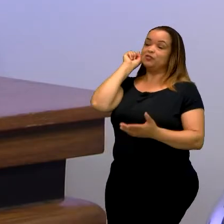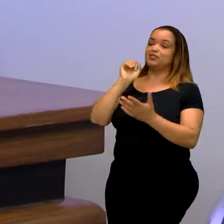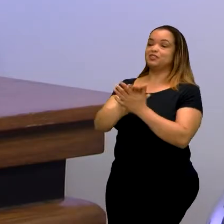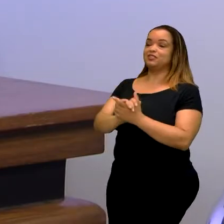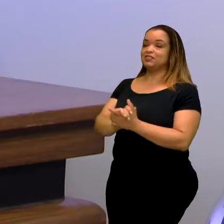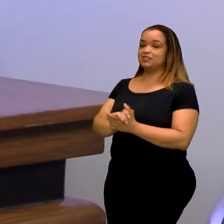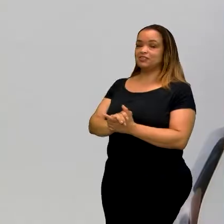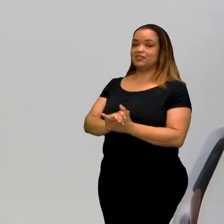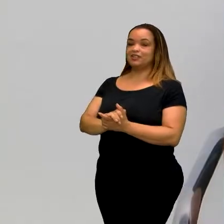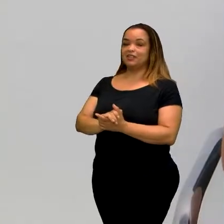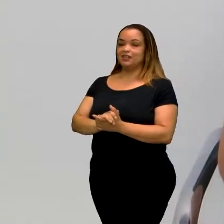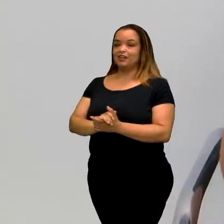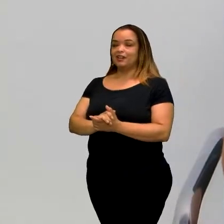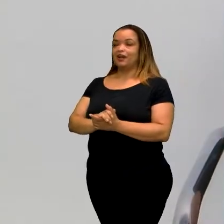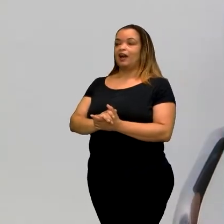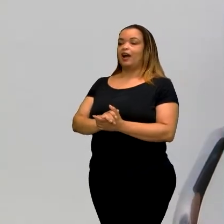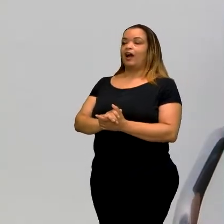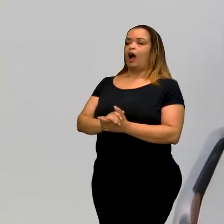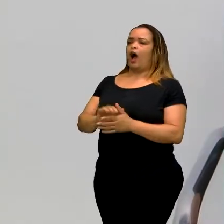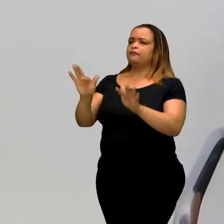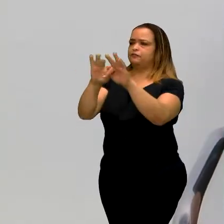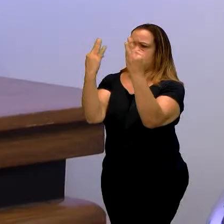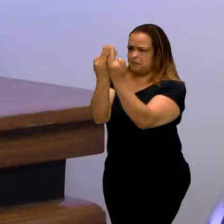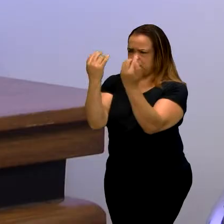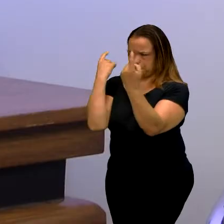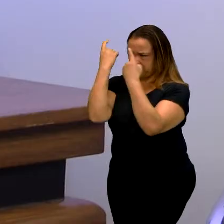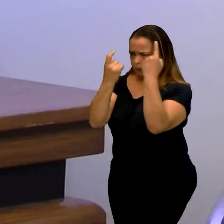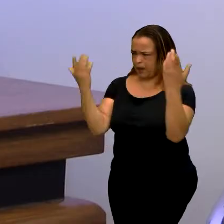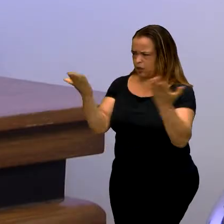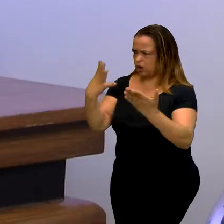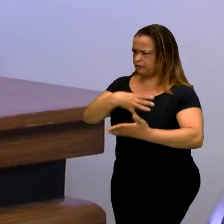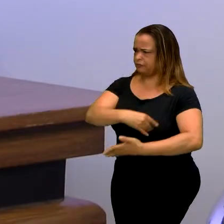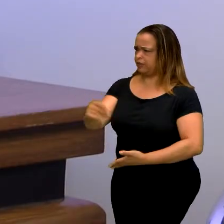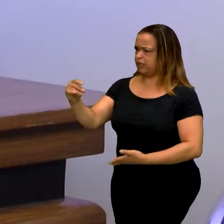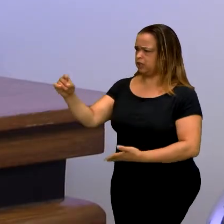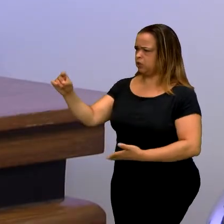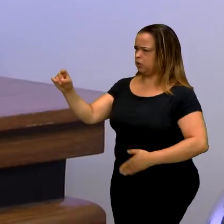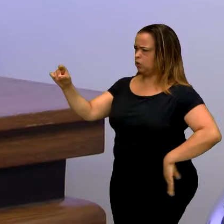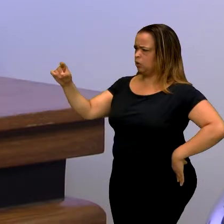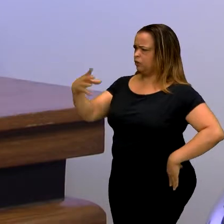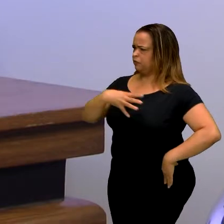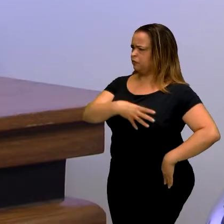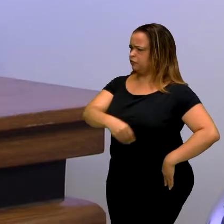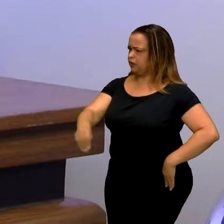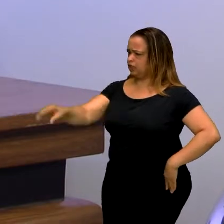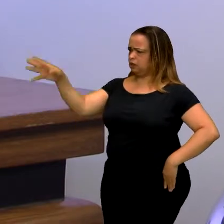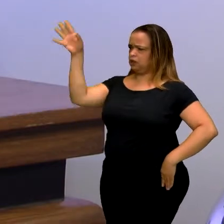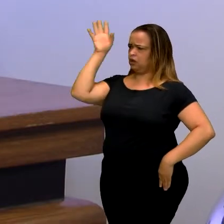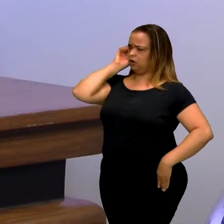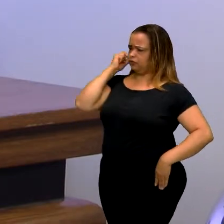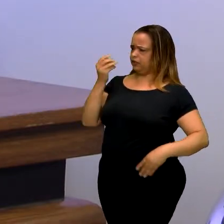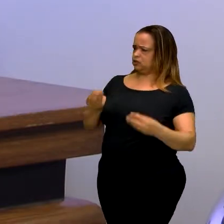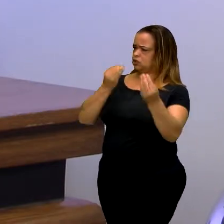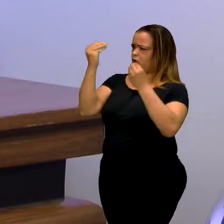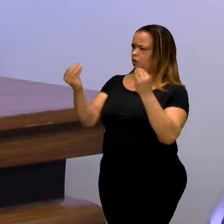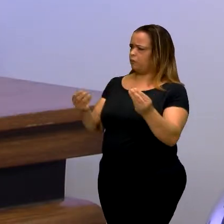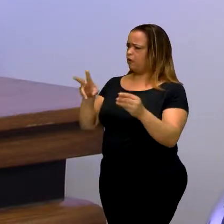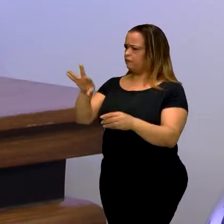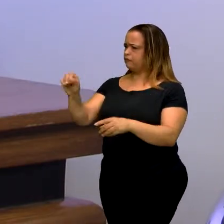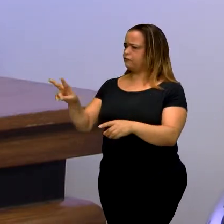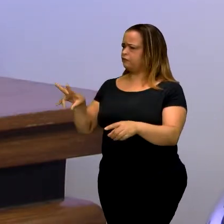E aí... E aí vocês ficaram preocupados. Muito preocupados. E como lidar com uma pessoa não surda?